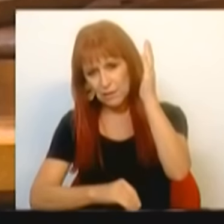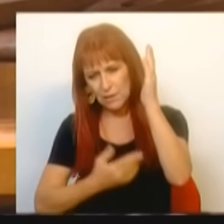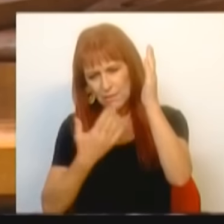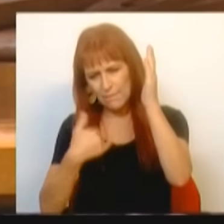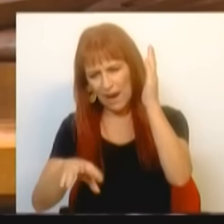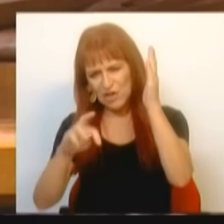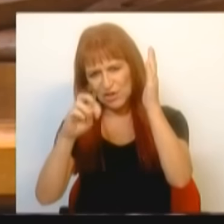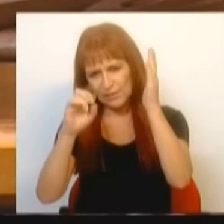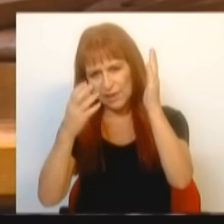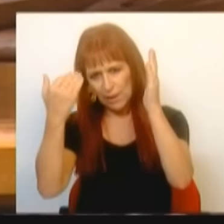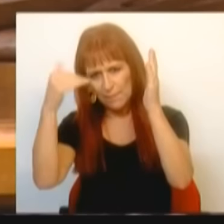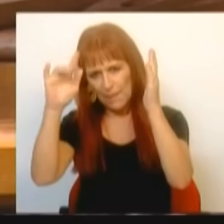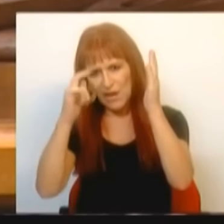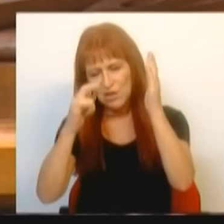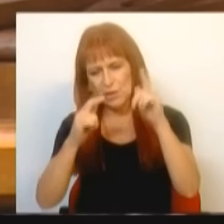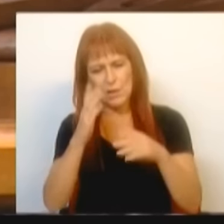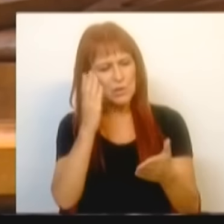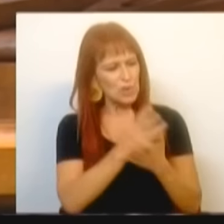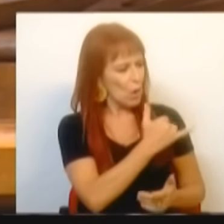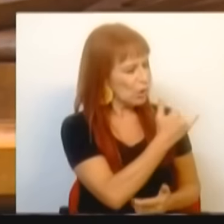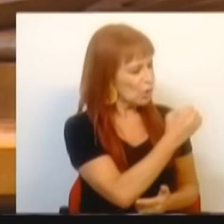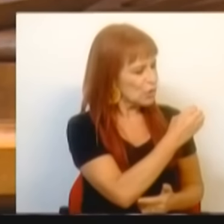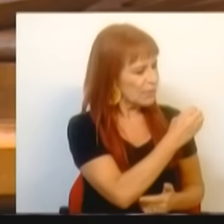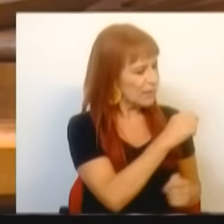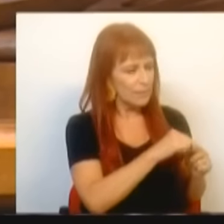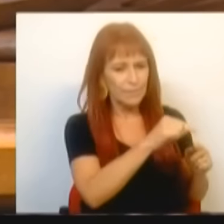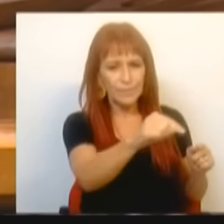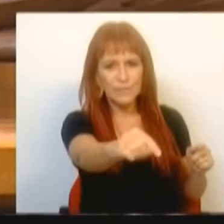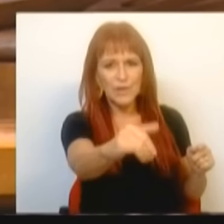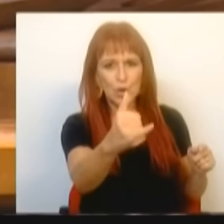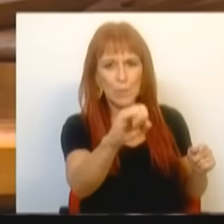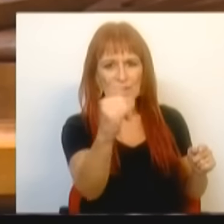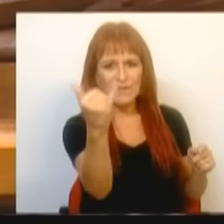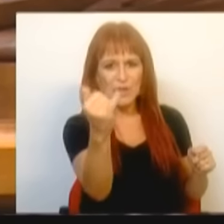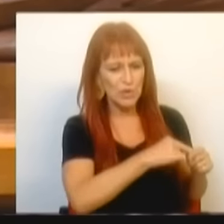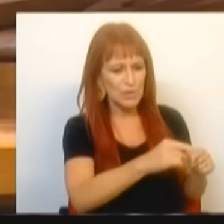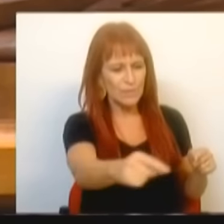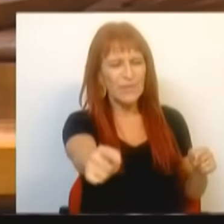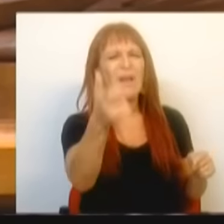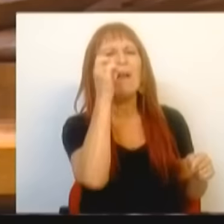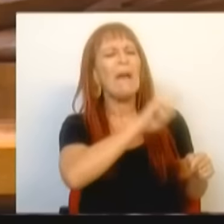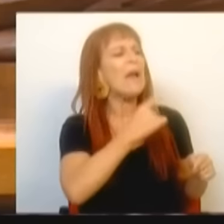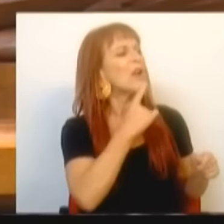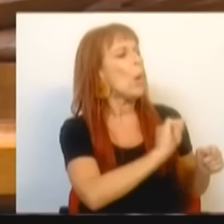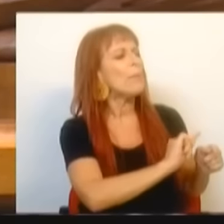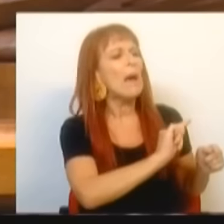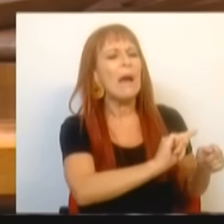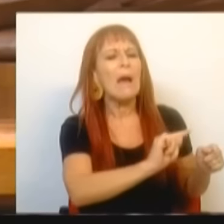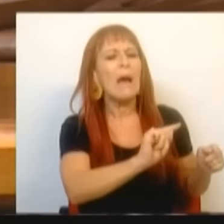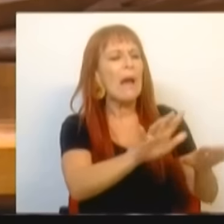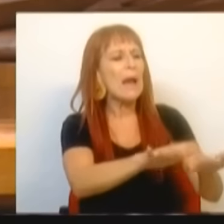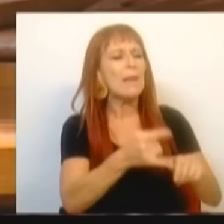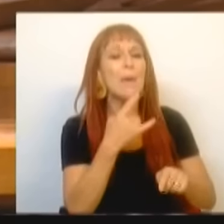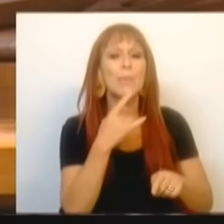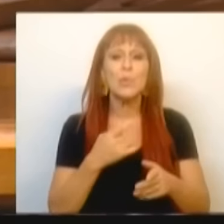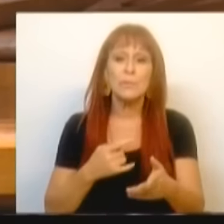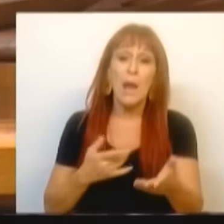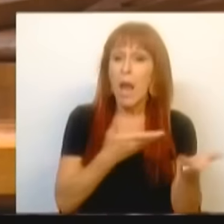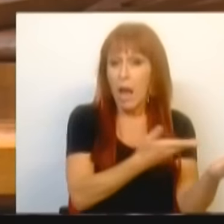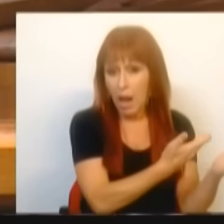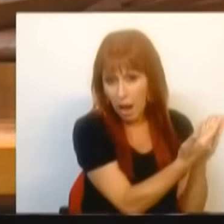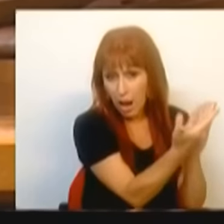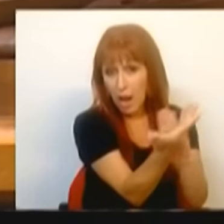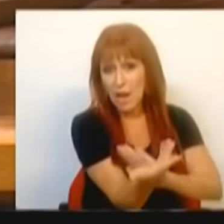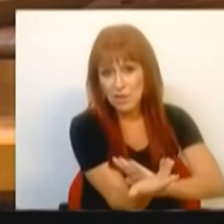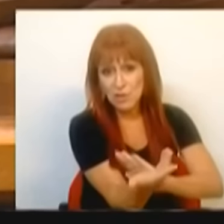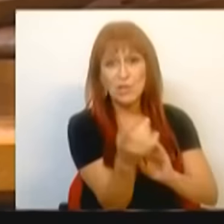30, só entre 2000 e 2022. Quem são estes nomes, pergunta a Câmara. Estes, Sras. e